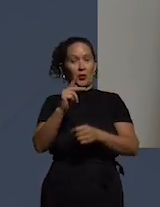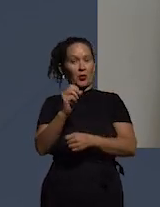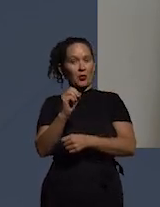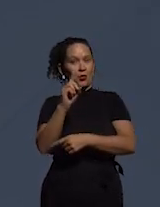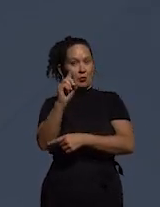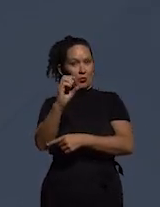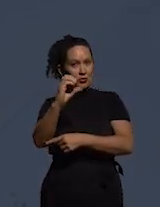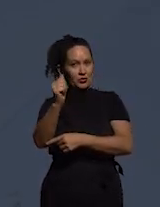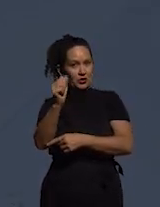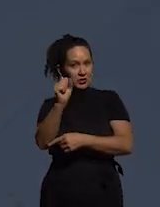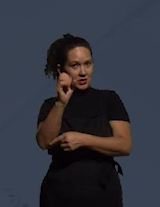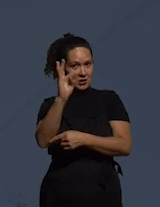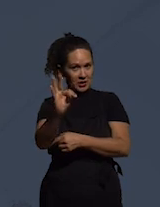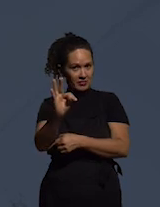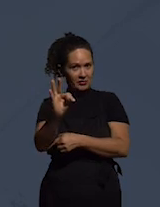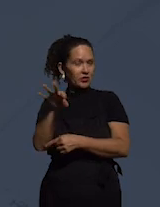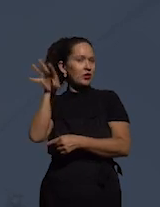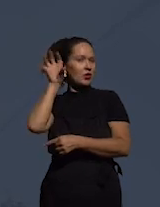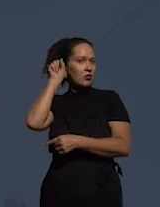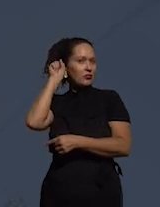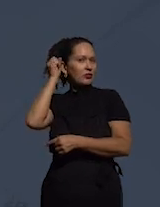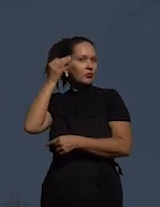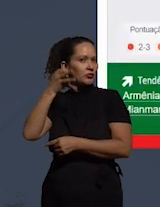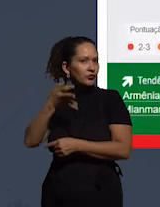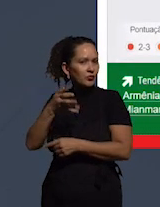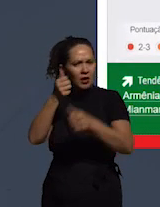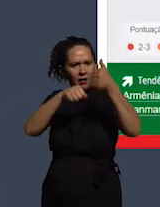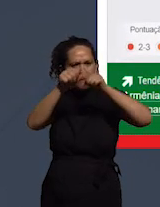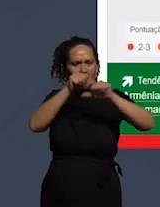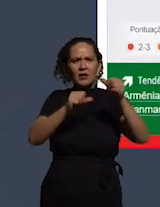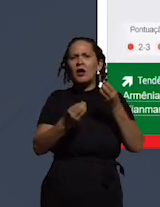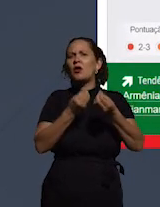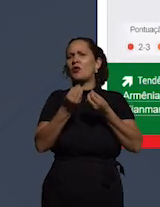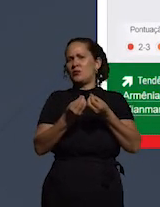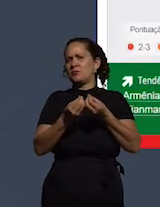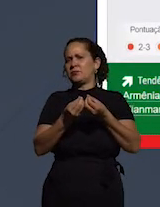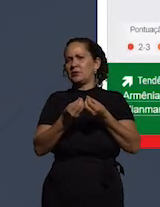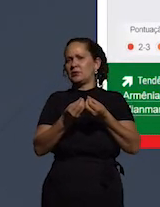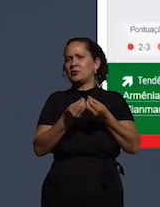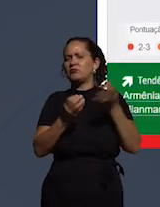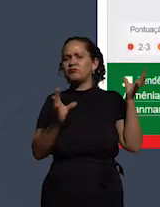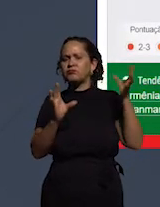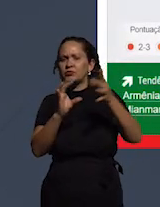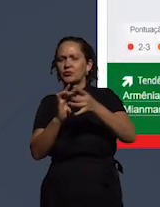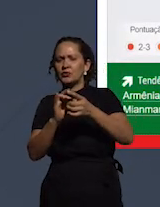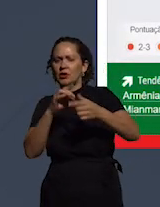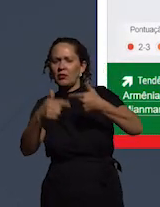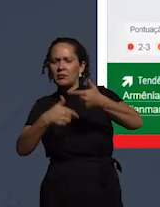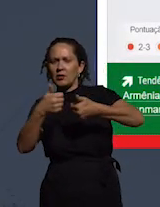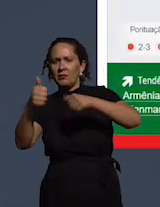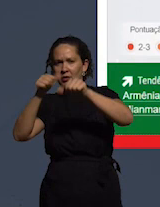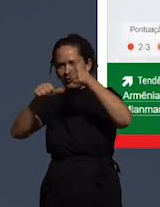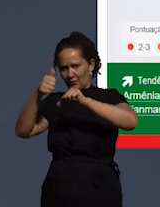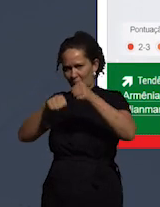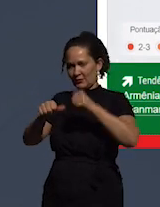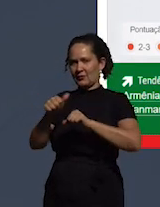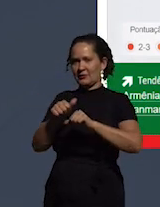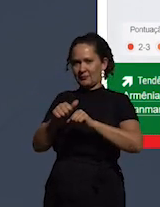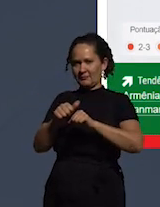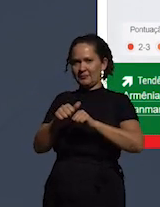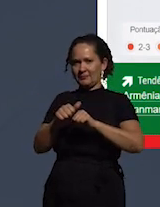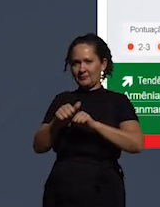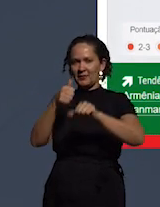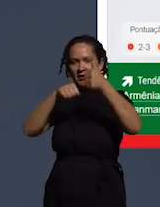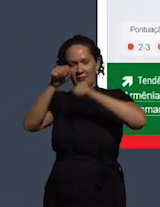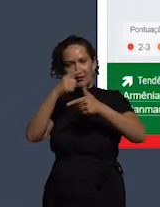que é voltado para avaliar tendências então nós somamos o nosso trabalho de avaliar a